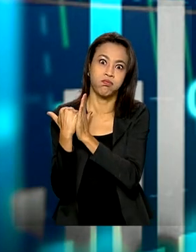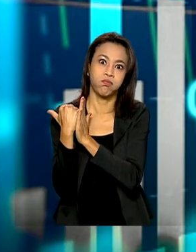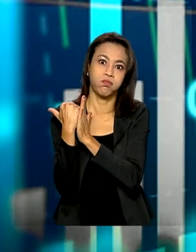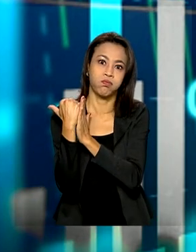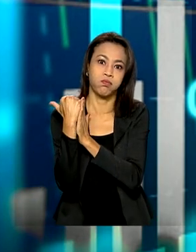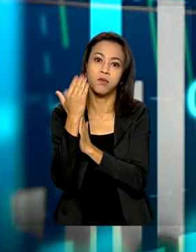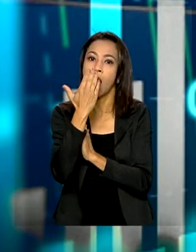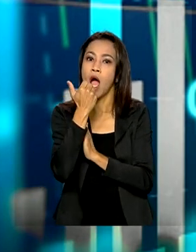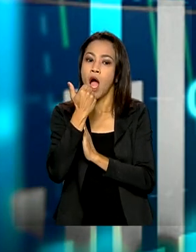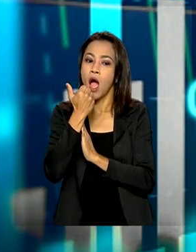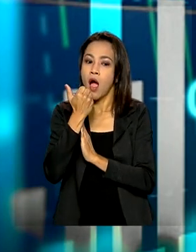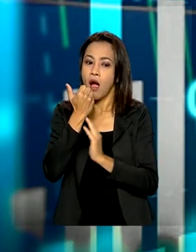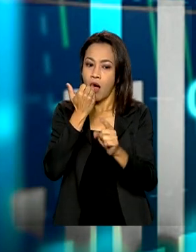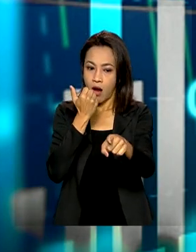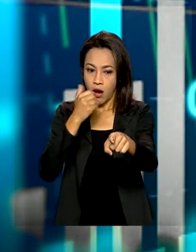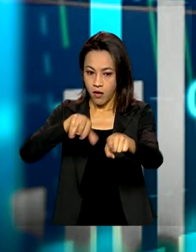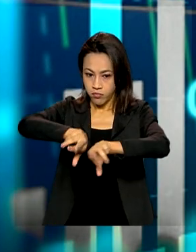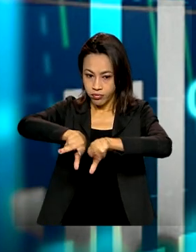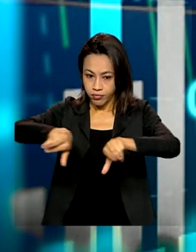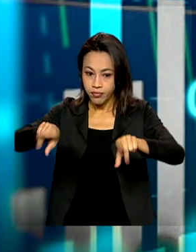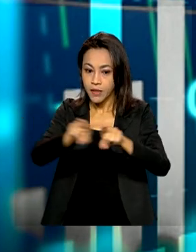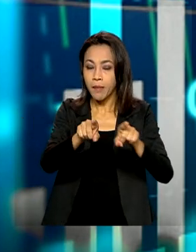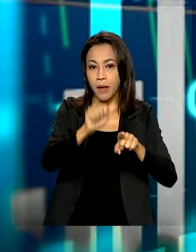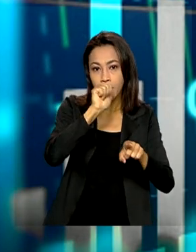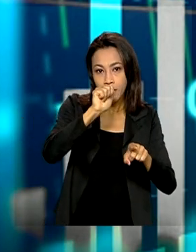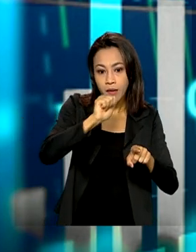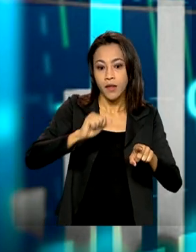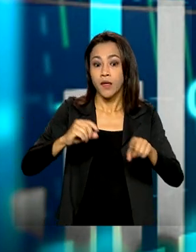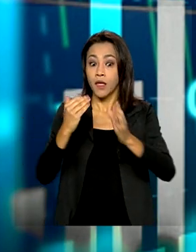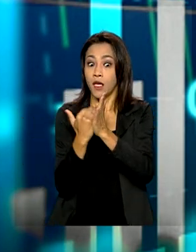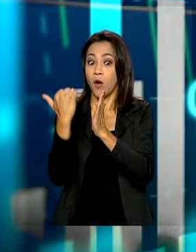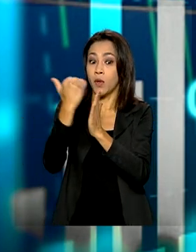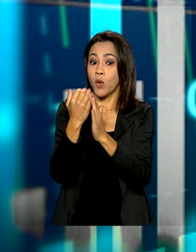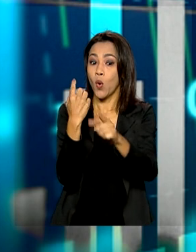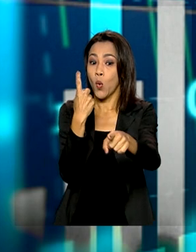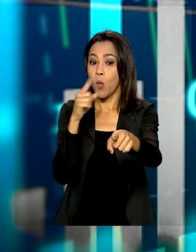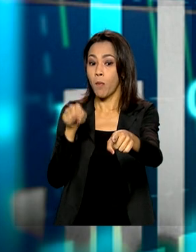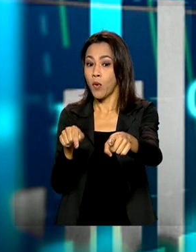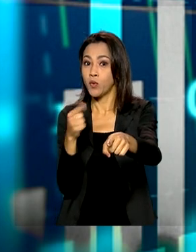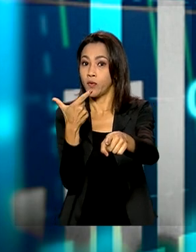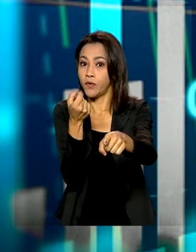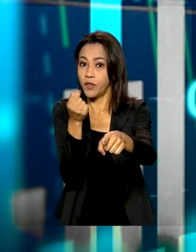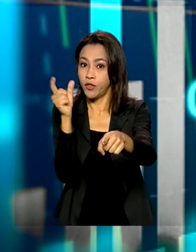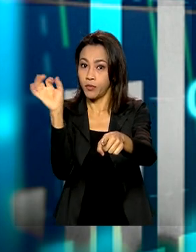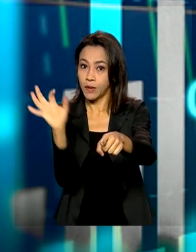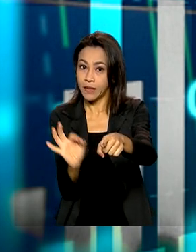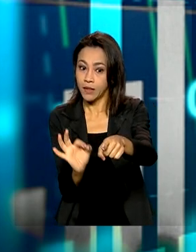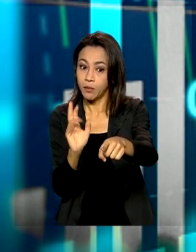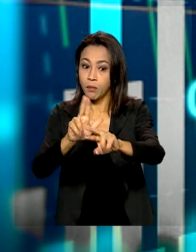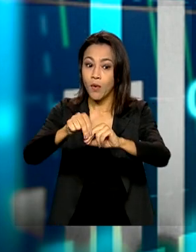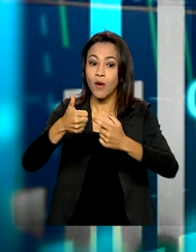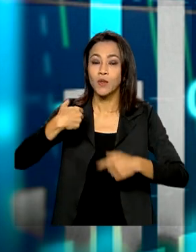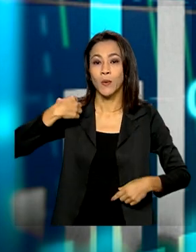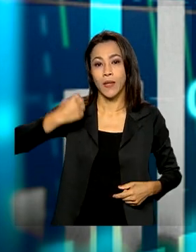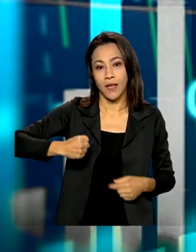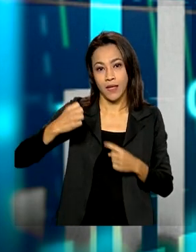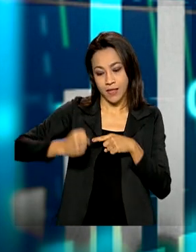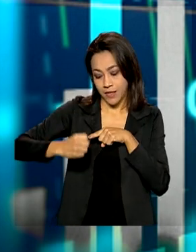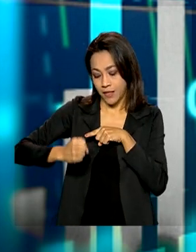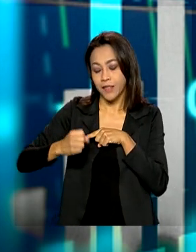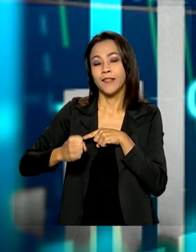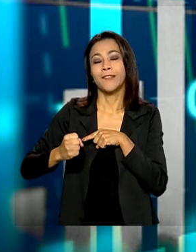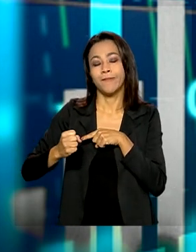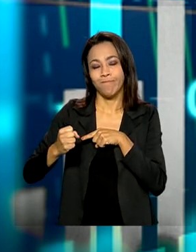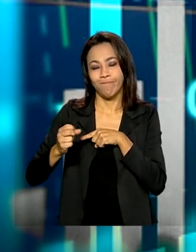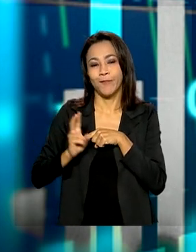alimento e bebidas, que cresceu ainda 1,20%, principalmente por causa do item leite, que continua